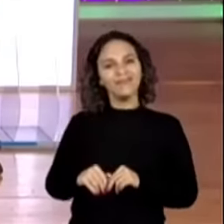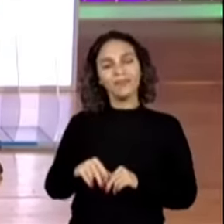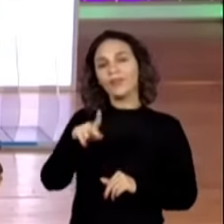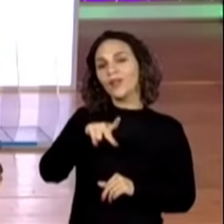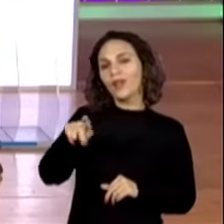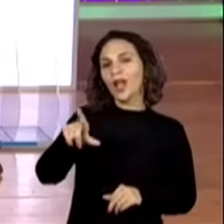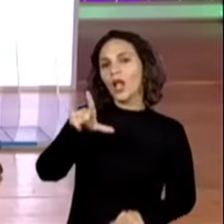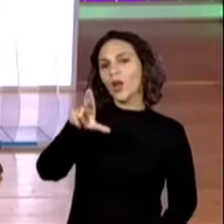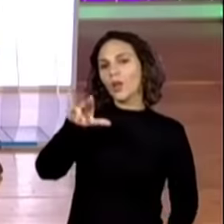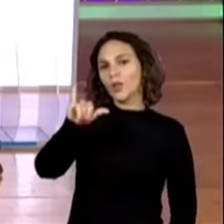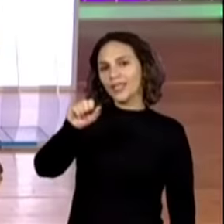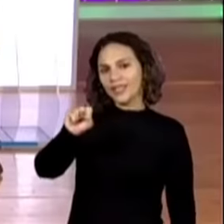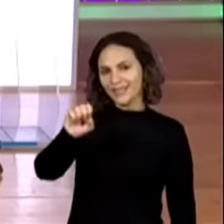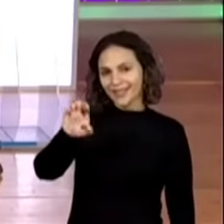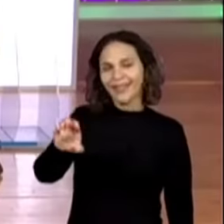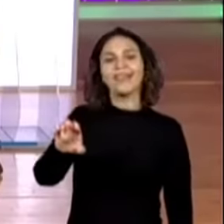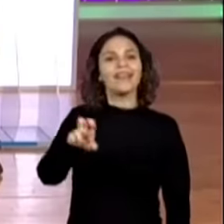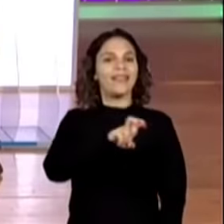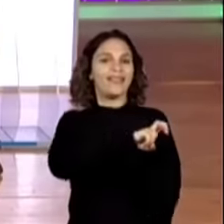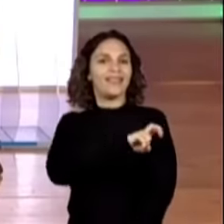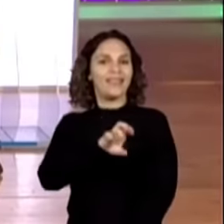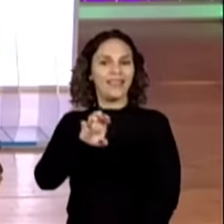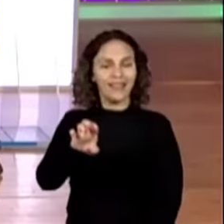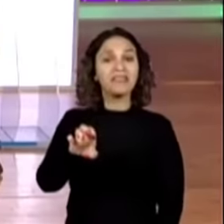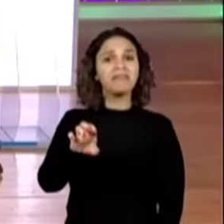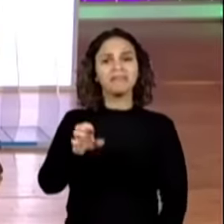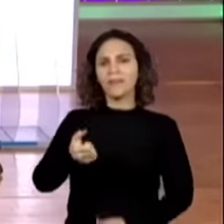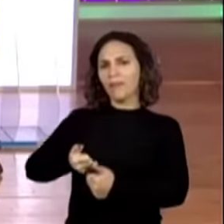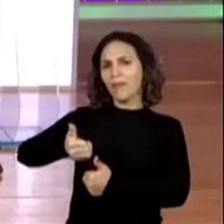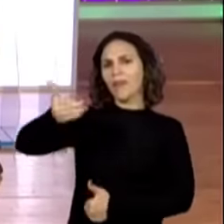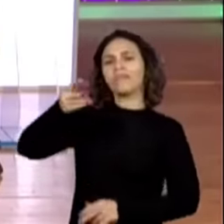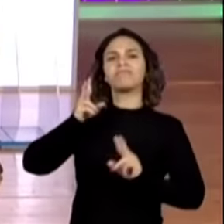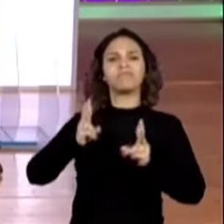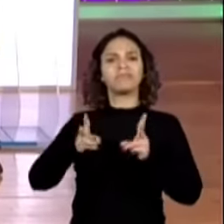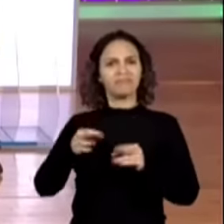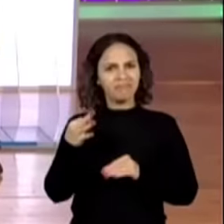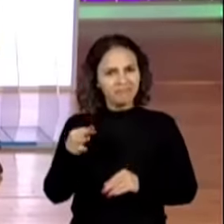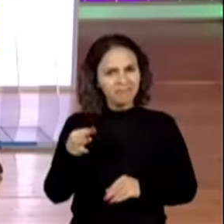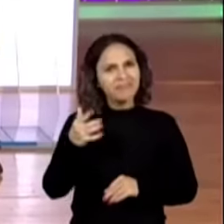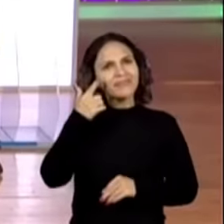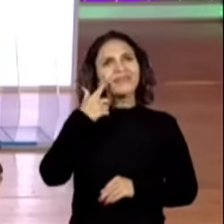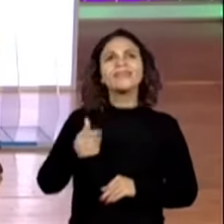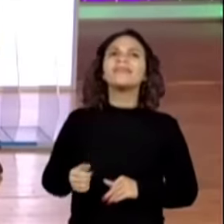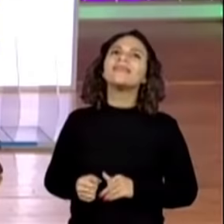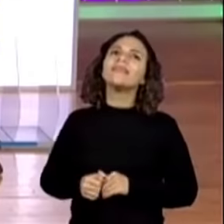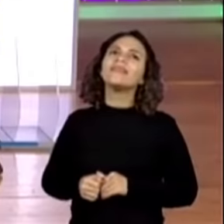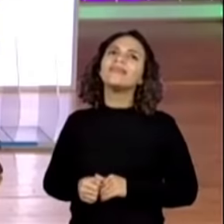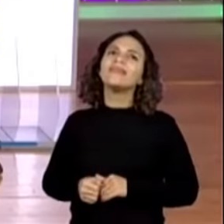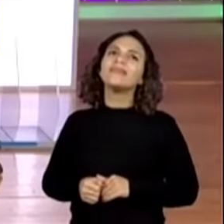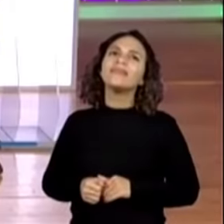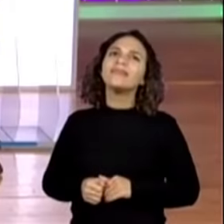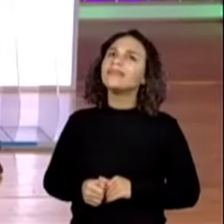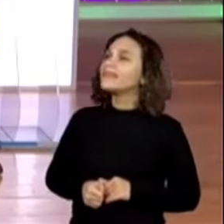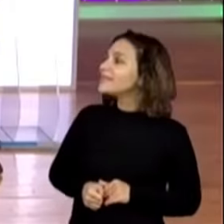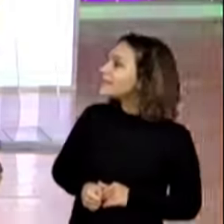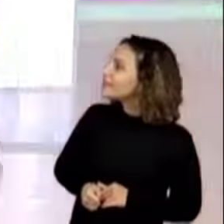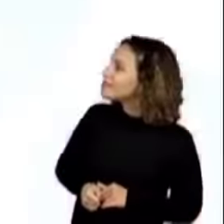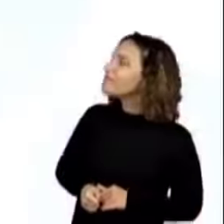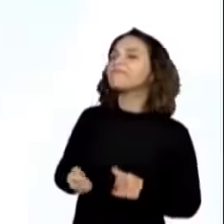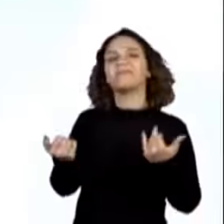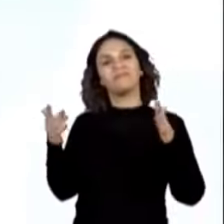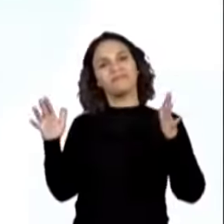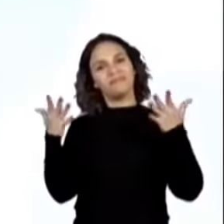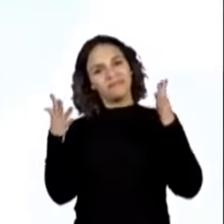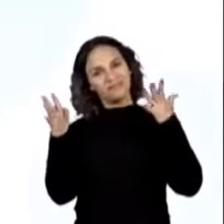José Raul Poleto. Quinto ano E. Todo mundo com João e Maria. Será? Vamos ver. Ó, ninguém colocou diferente. João